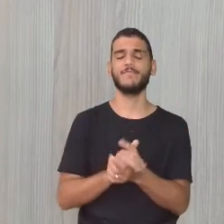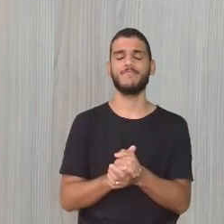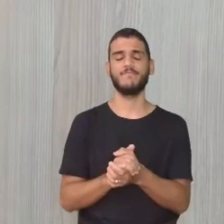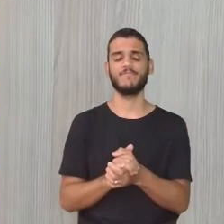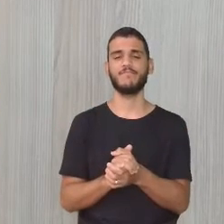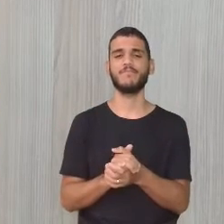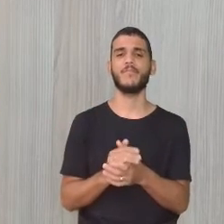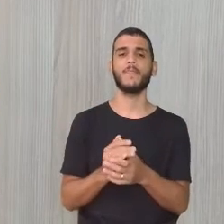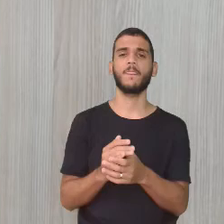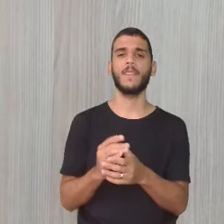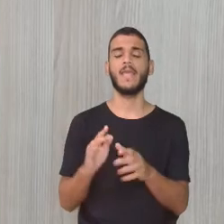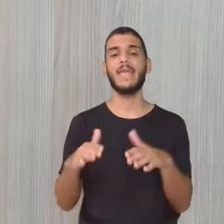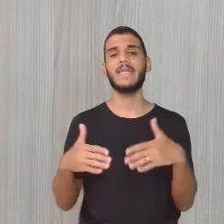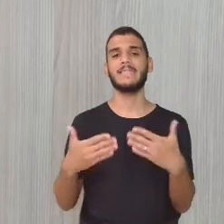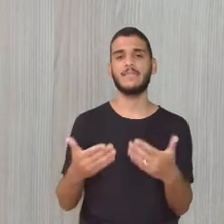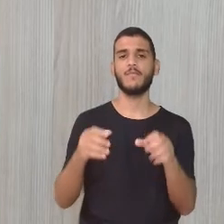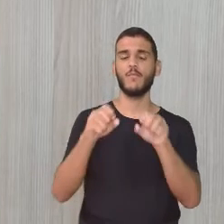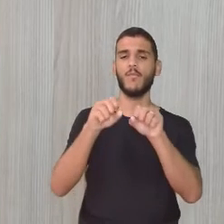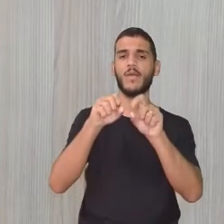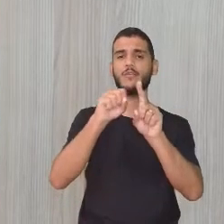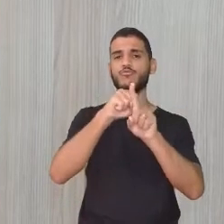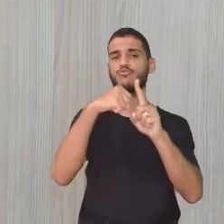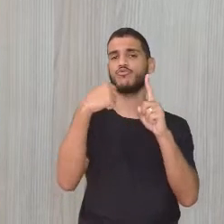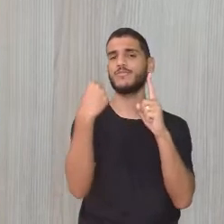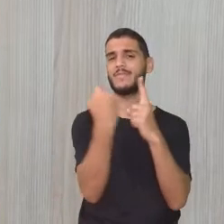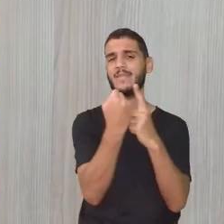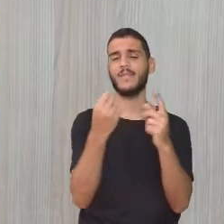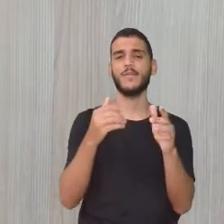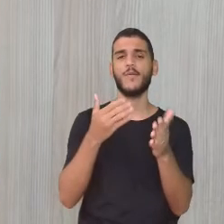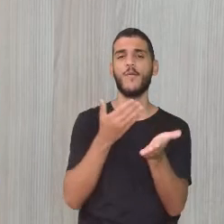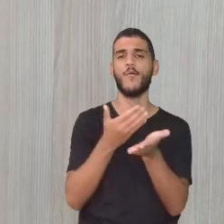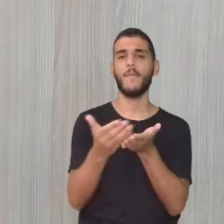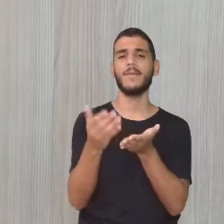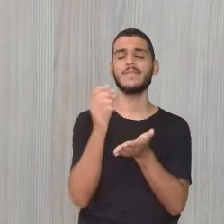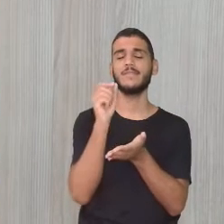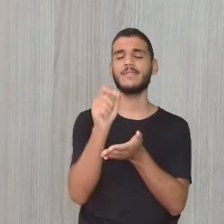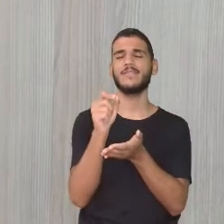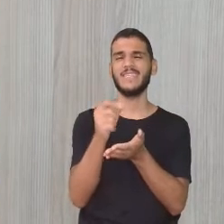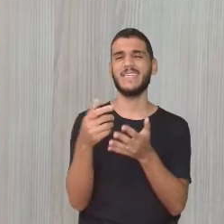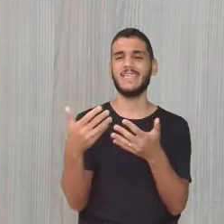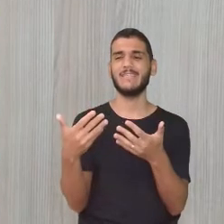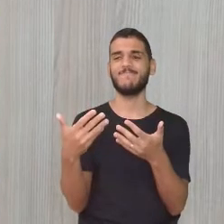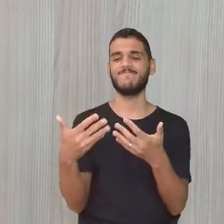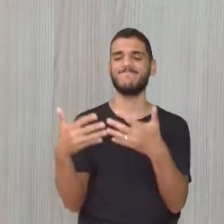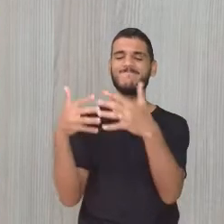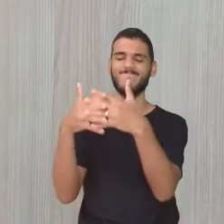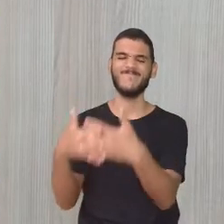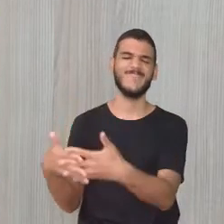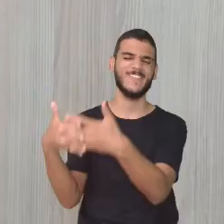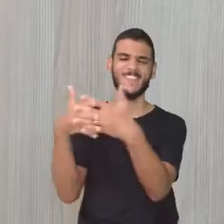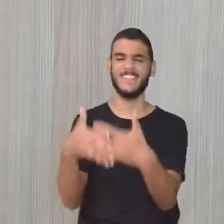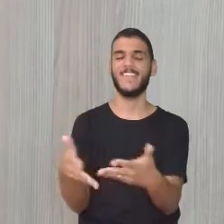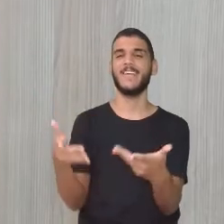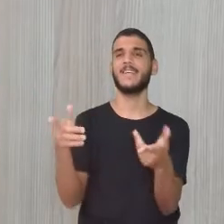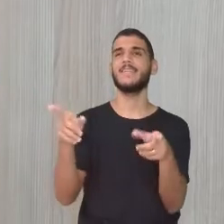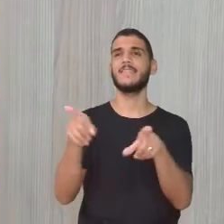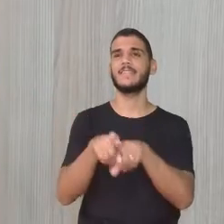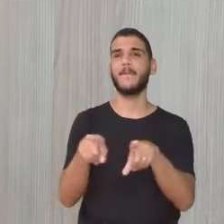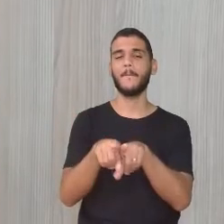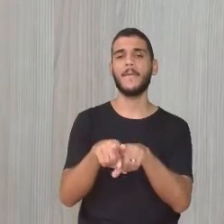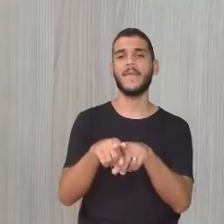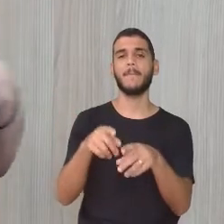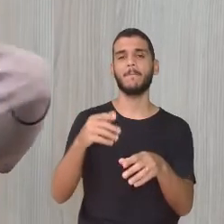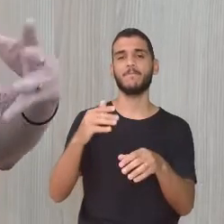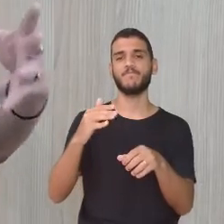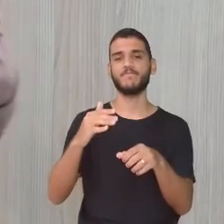essa sociedade começa a ficar mais complexa também, Sair aumento ali da produção agrícola e tudo mais.